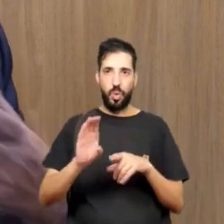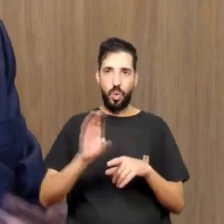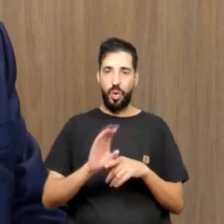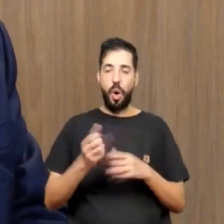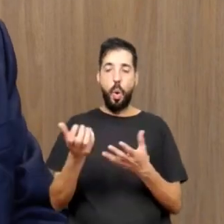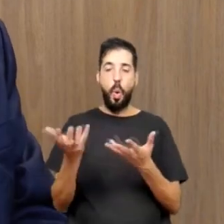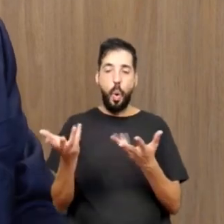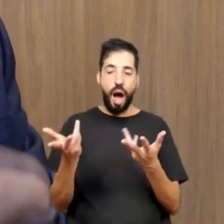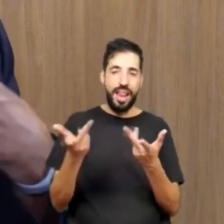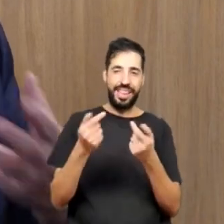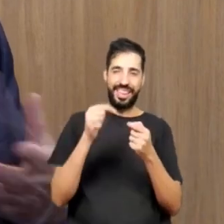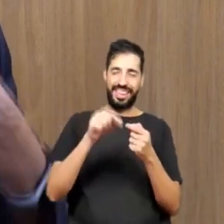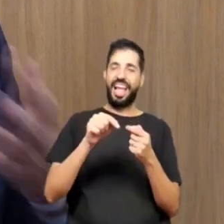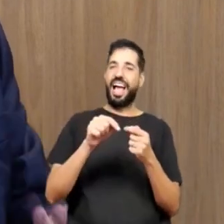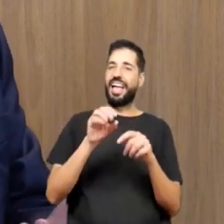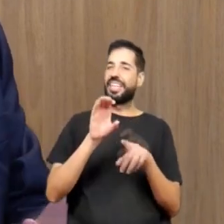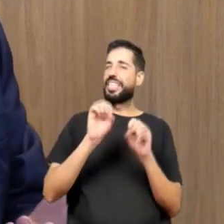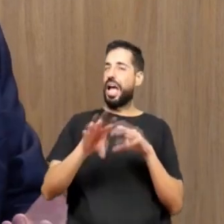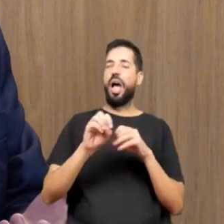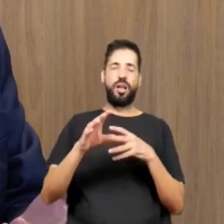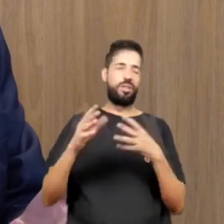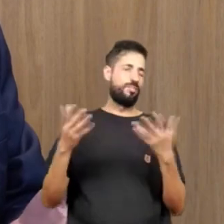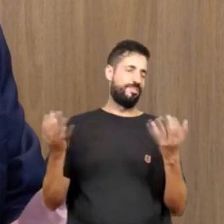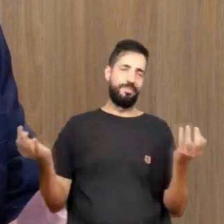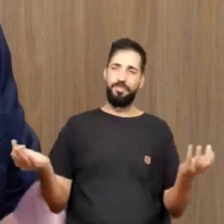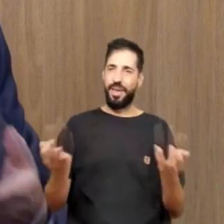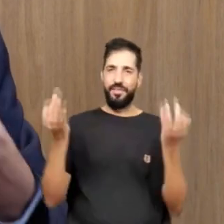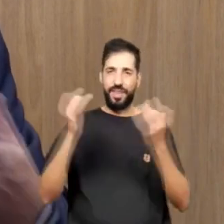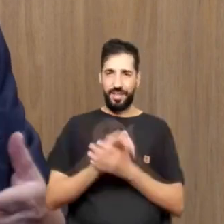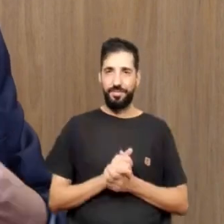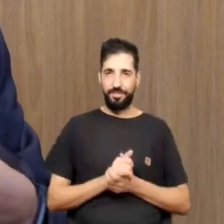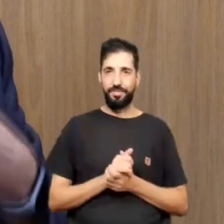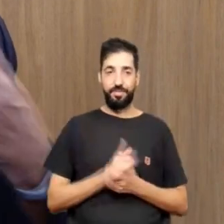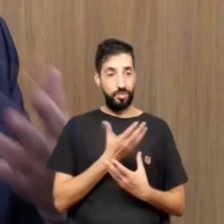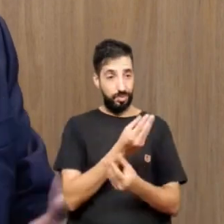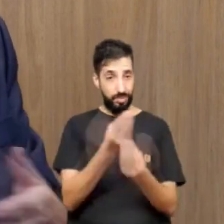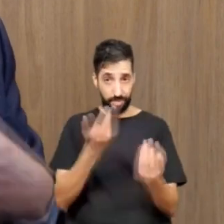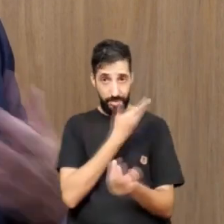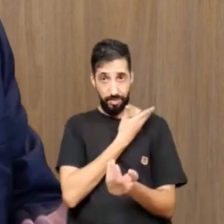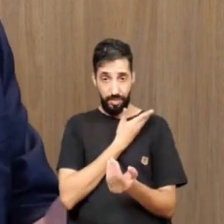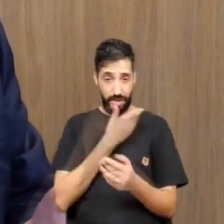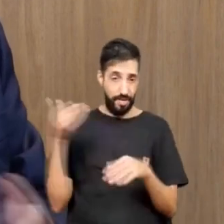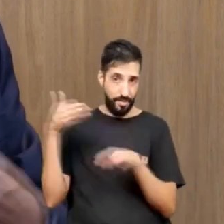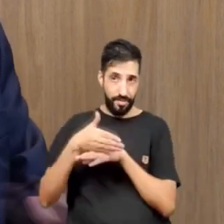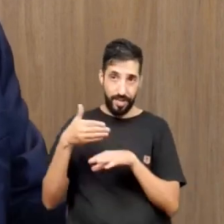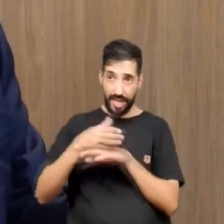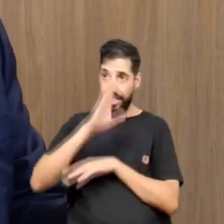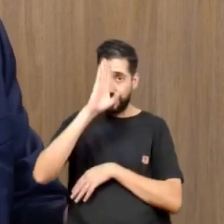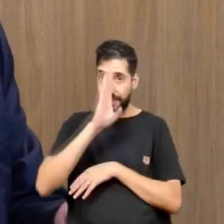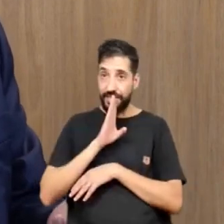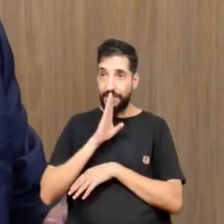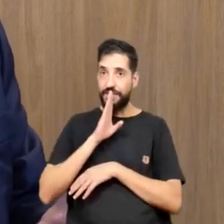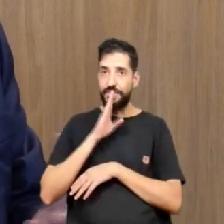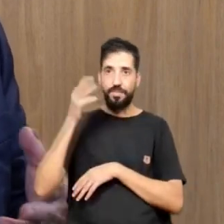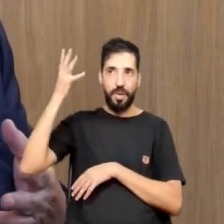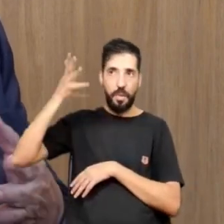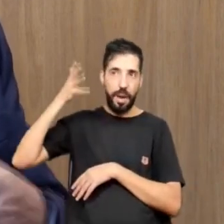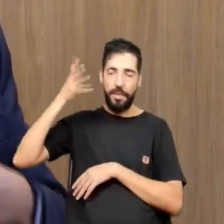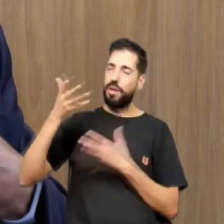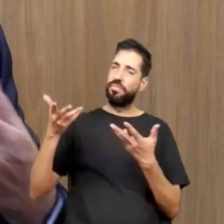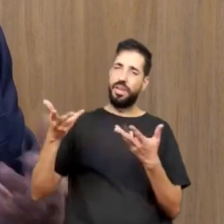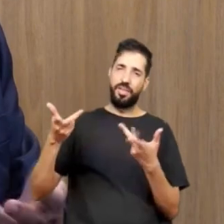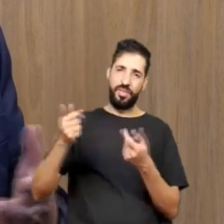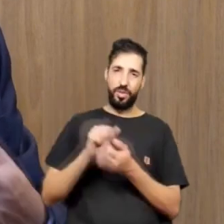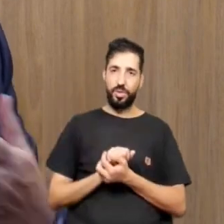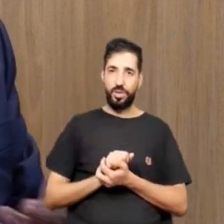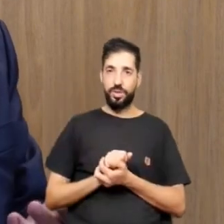eram extraordinárias, as dicas que muitos companheiros vieram gratuitamente falar eram extraordinárias. Então, isso